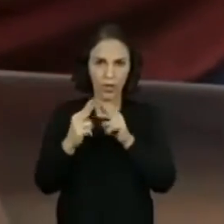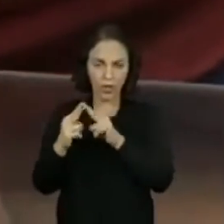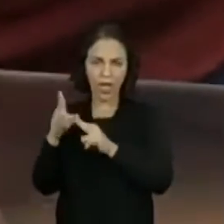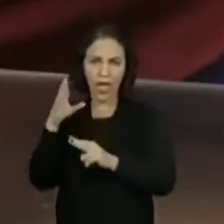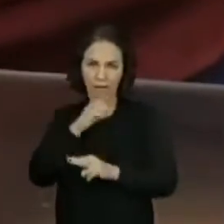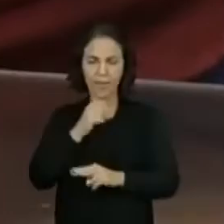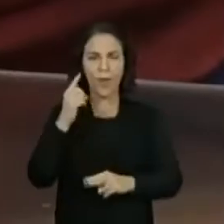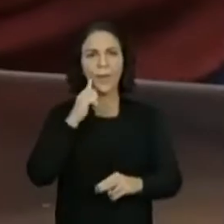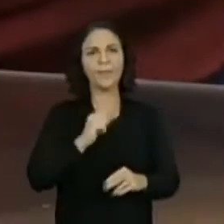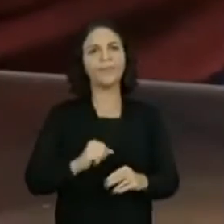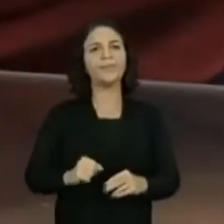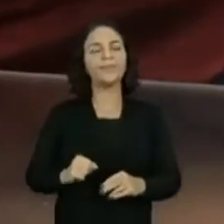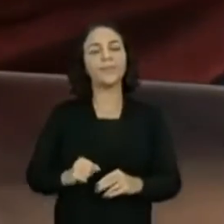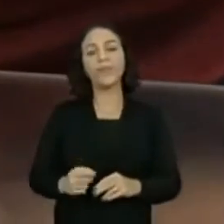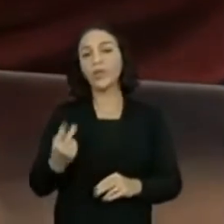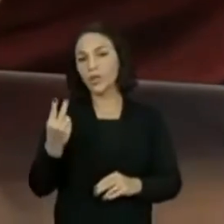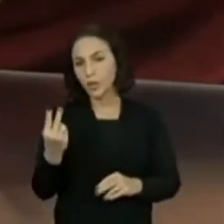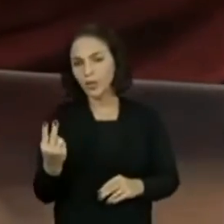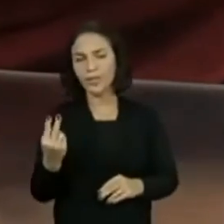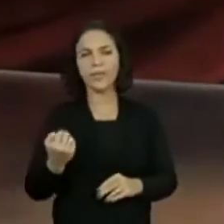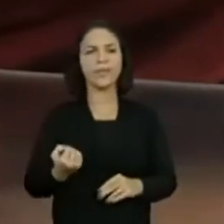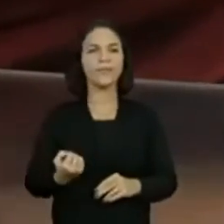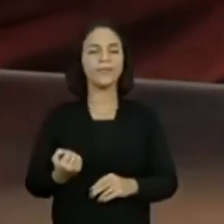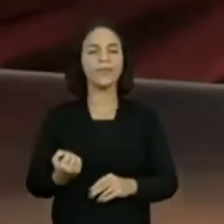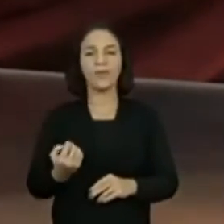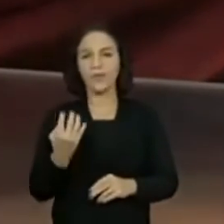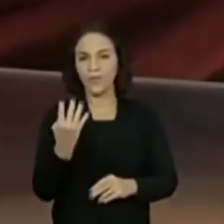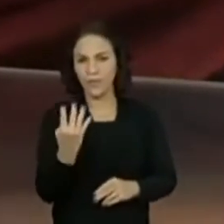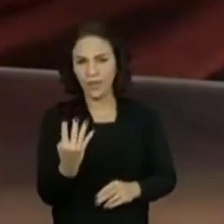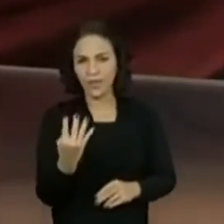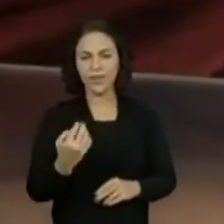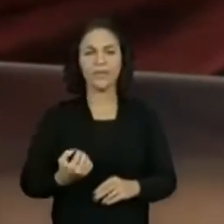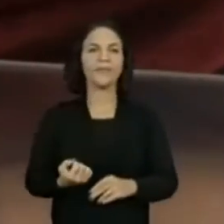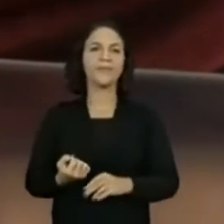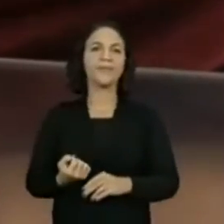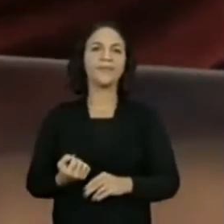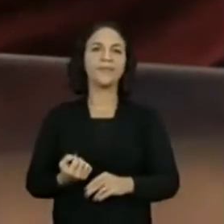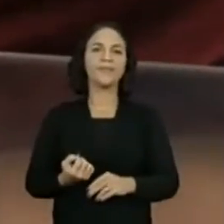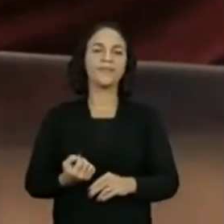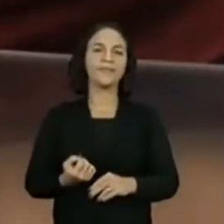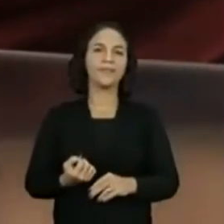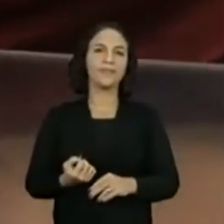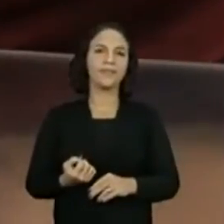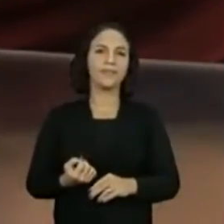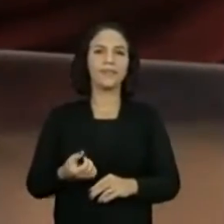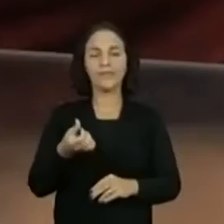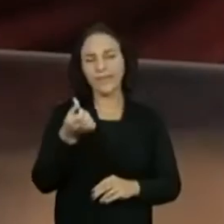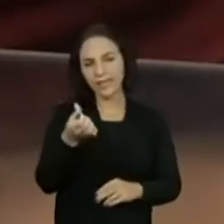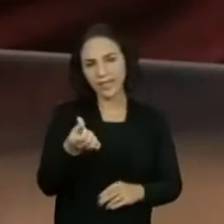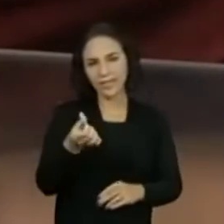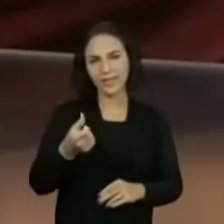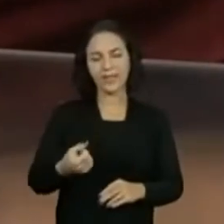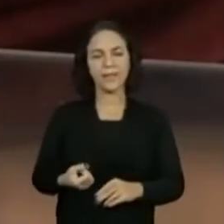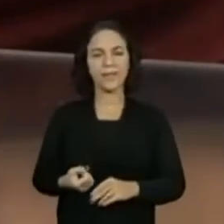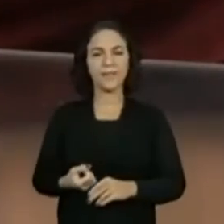rápido, olha? Temos aqui dois, quatro, seis,